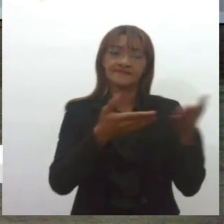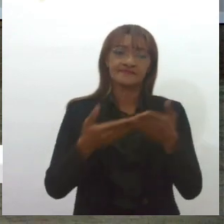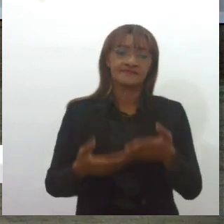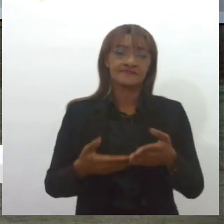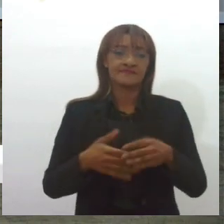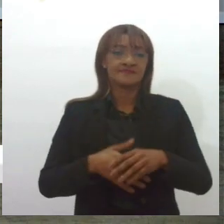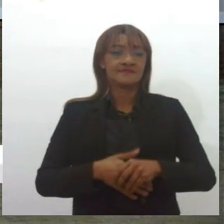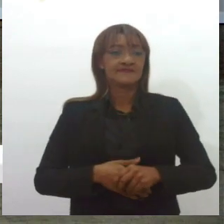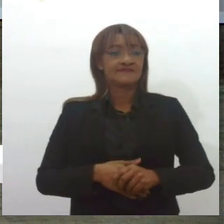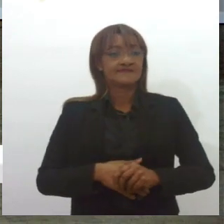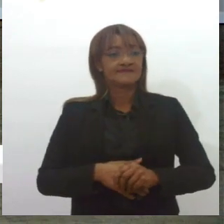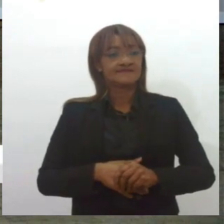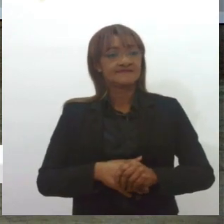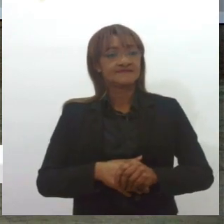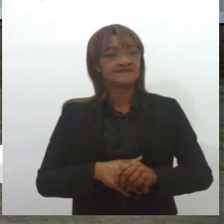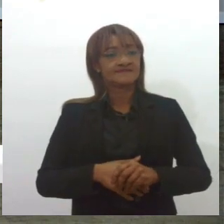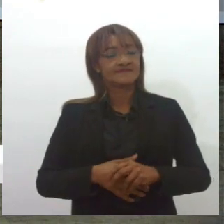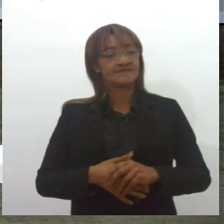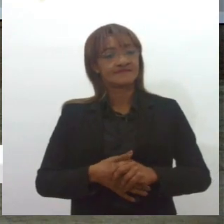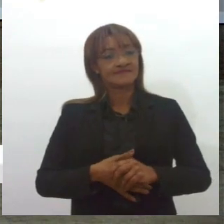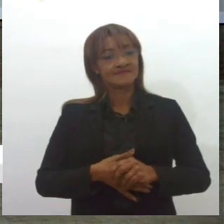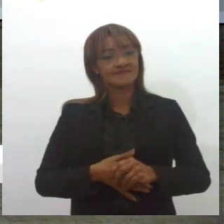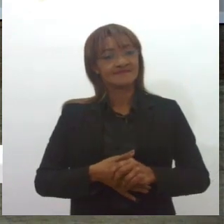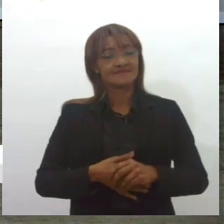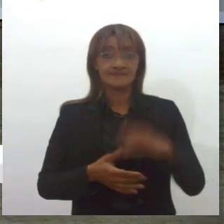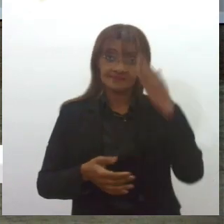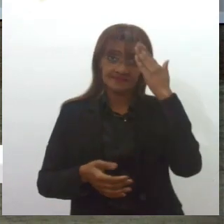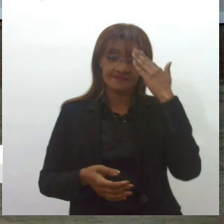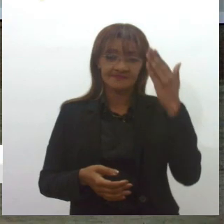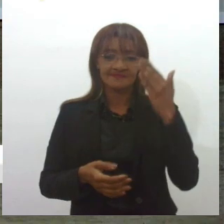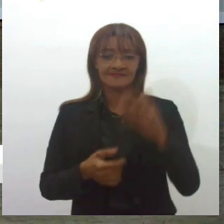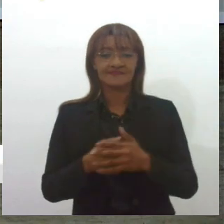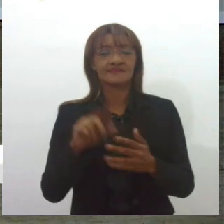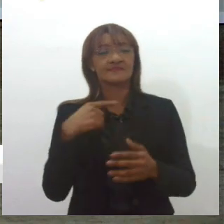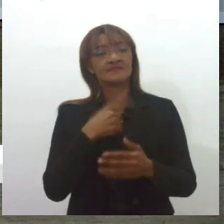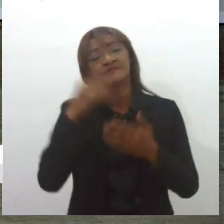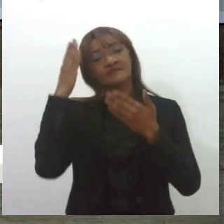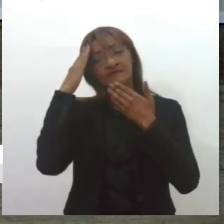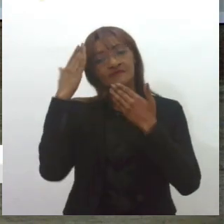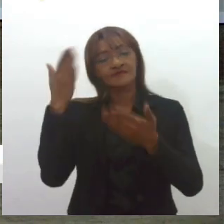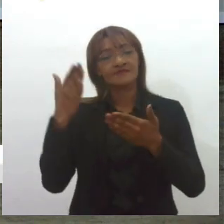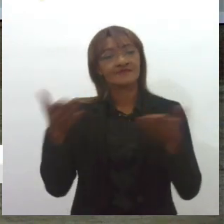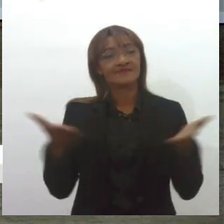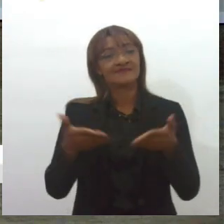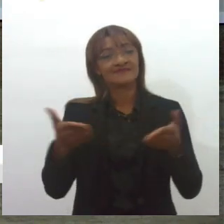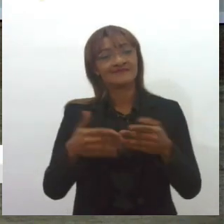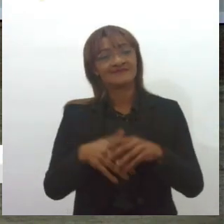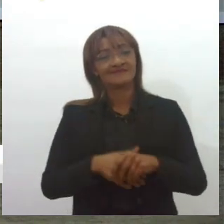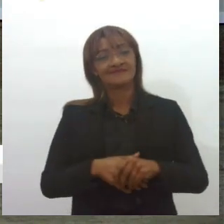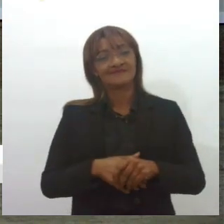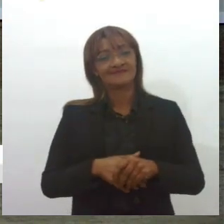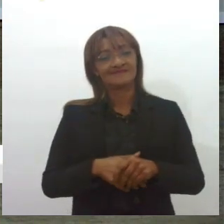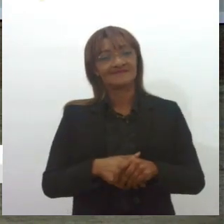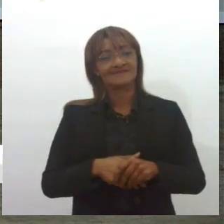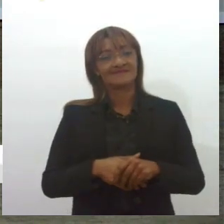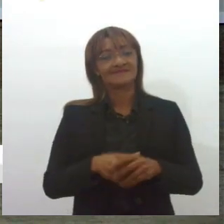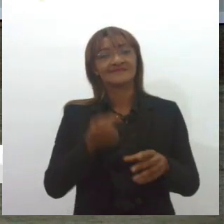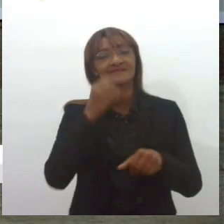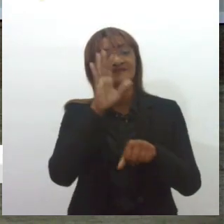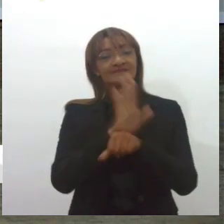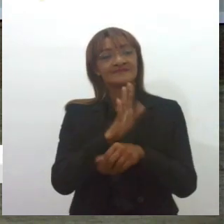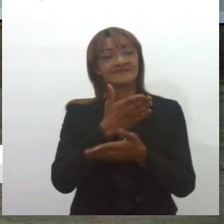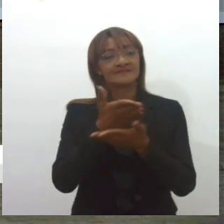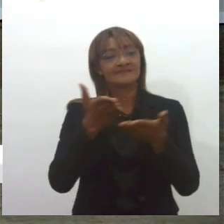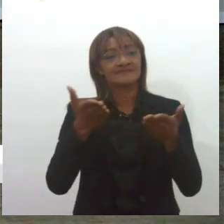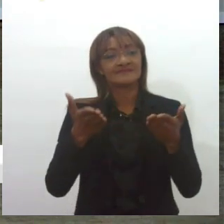Elas no comando. Muito obrigada. A gente é que agradece a participação. Boa tarde. Nós que